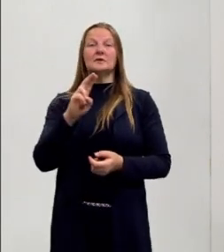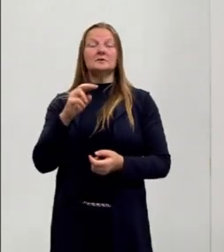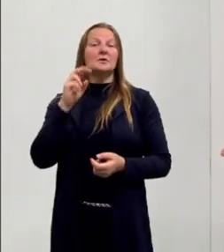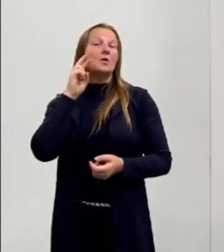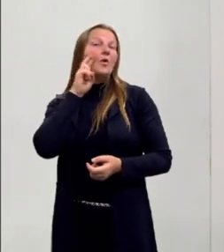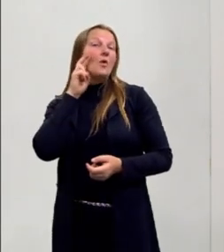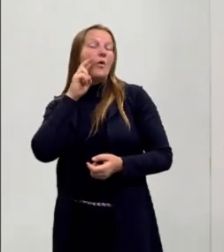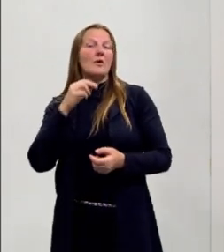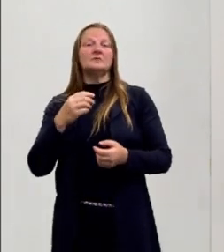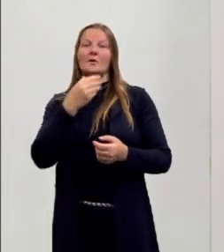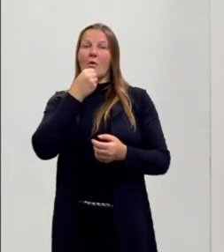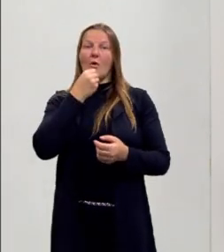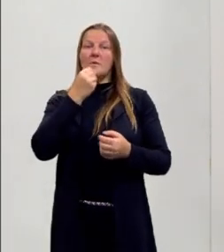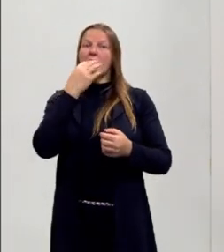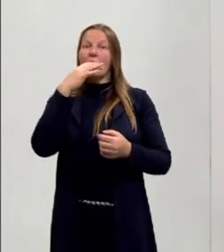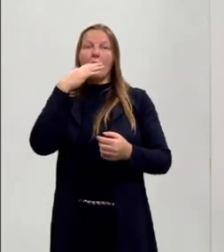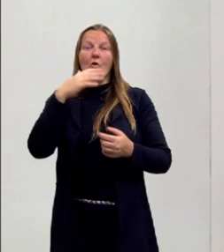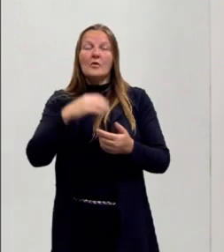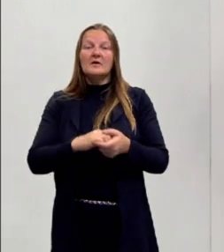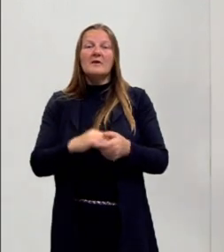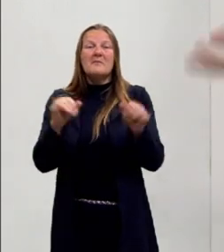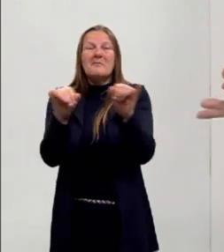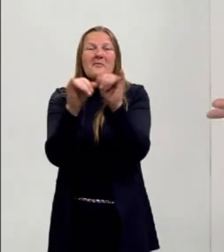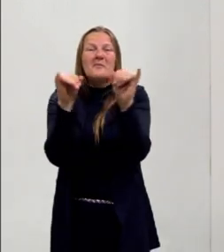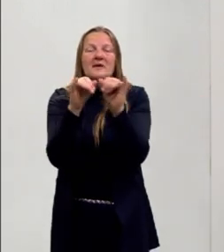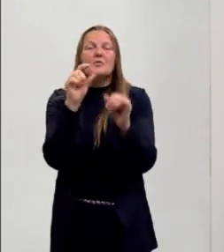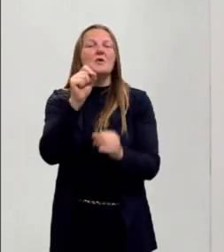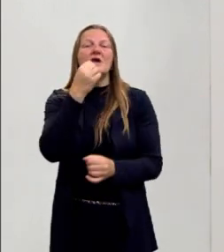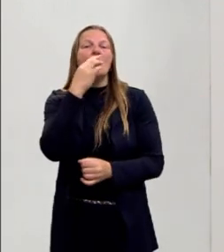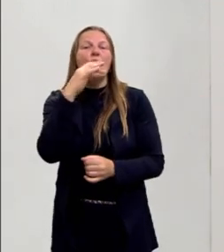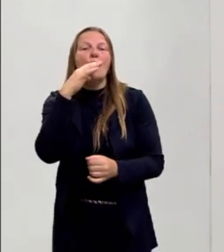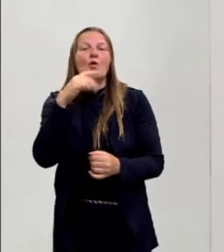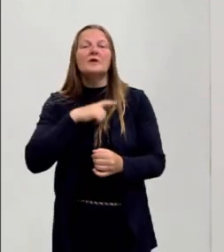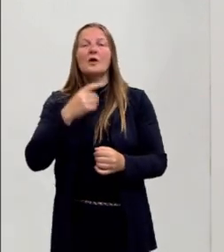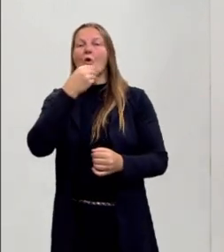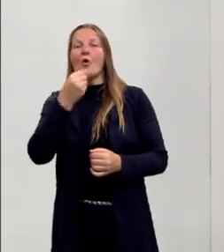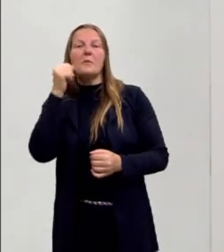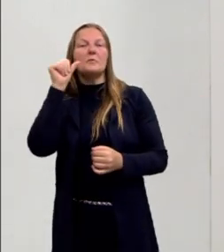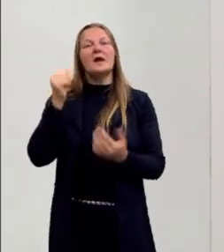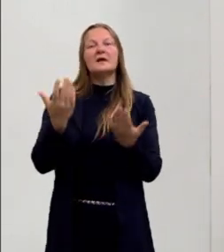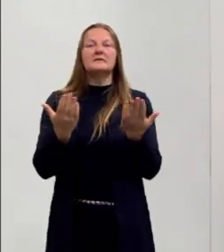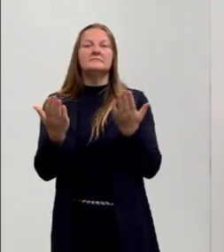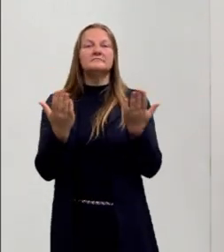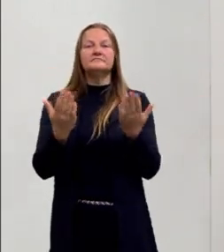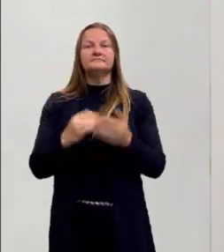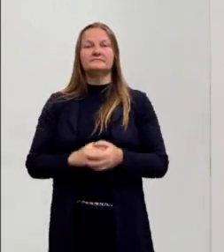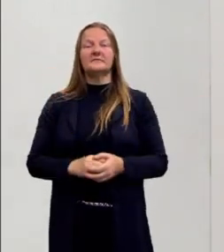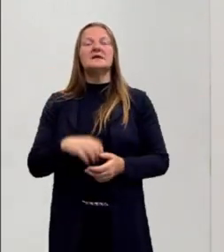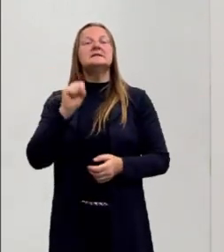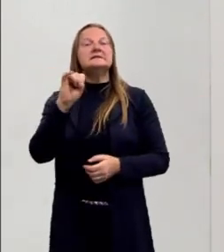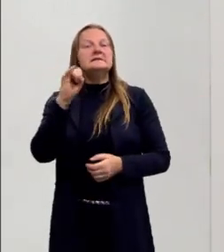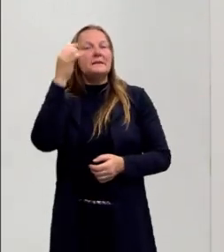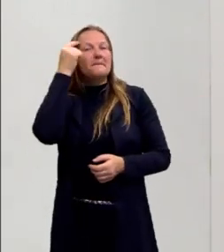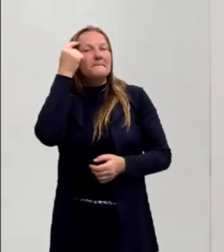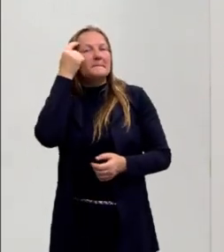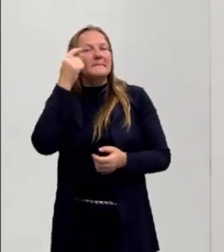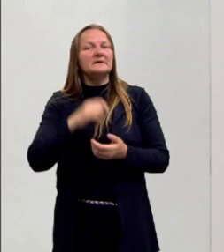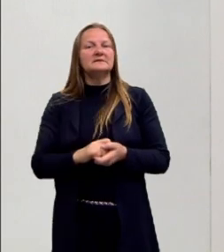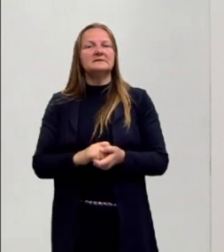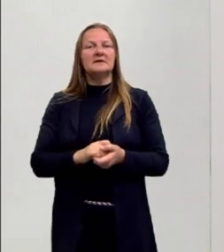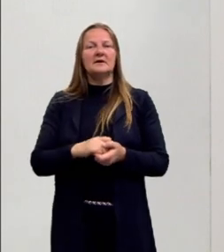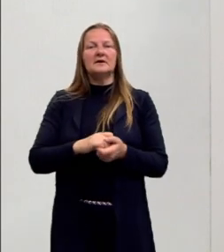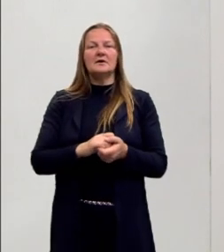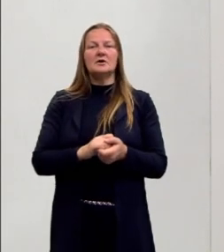uma cor de homem. E isso é uma grande bobagem, né? O uma cor tem a ver com ser homem e ser mulher? Se a gente pensar lá nas